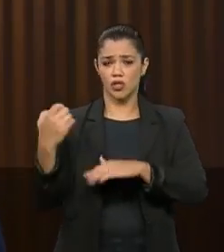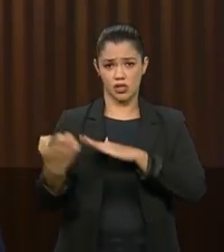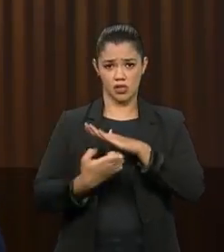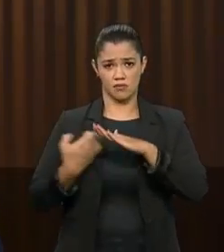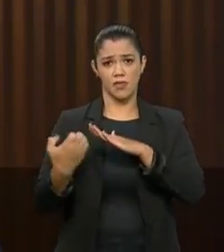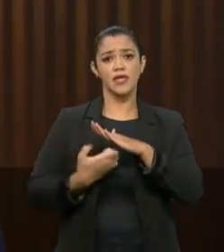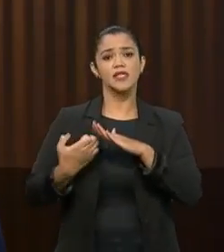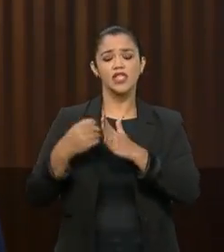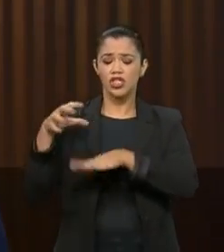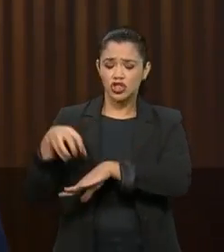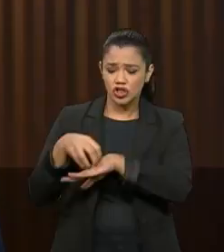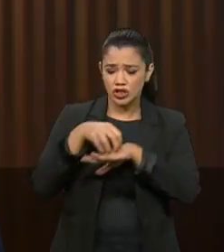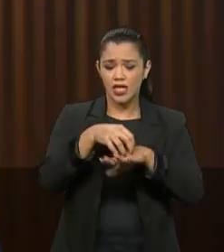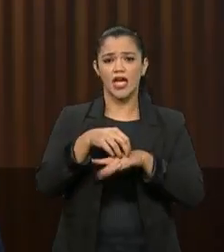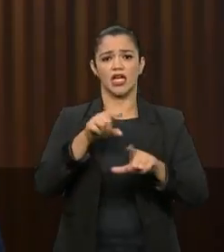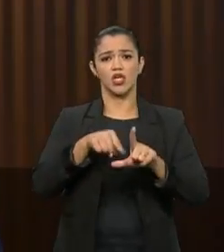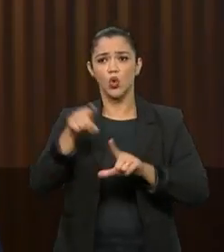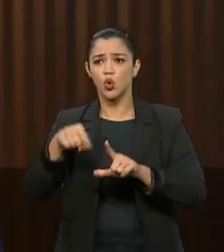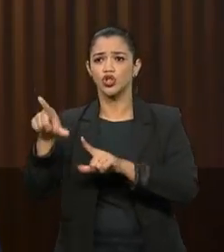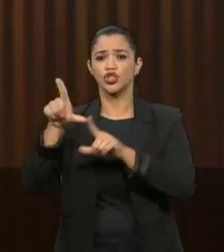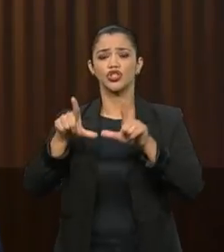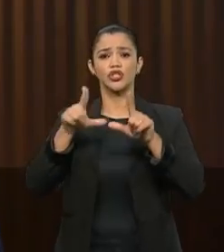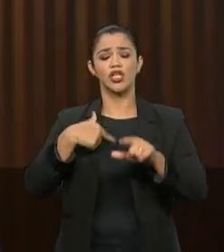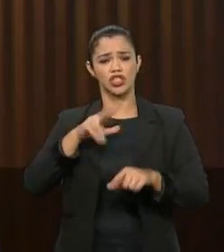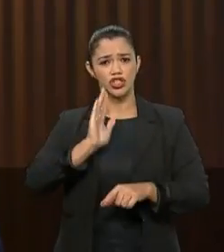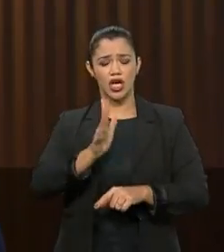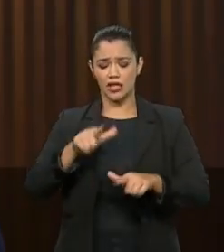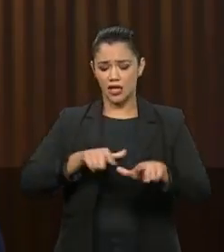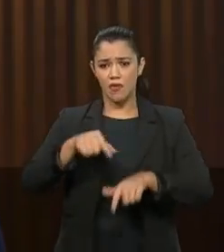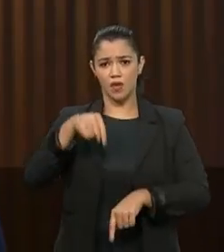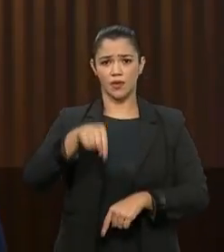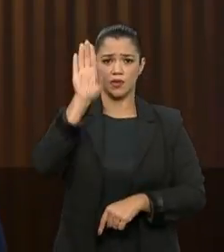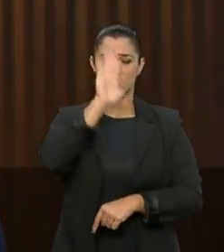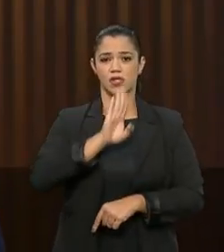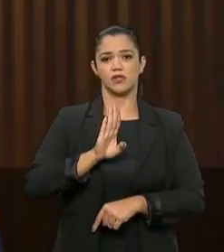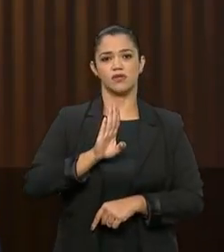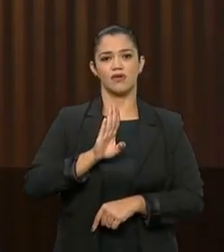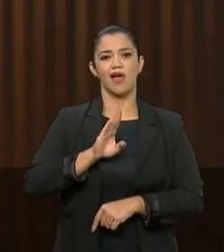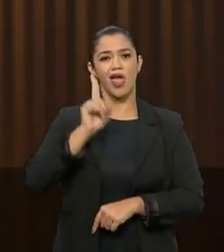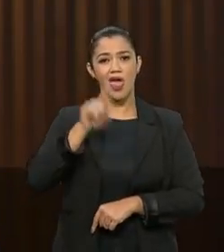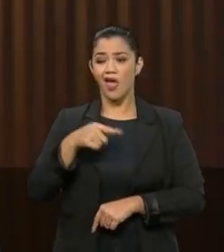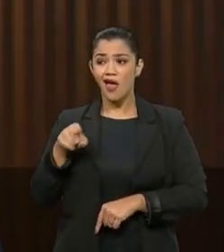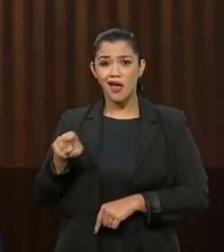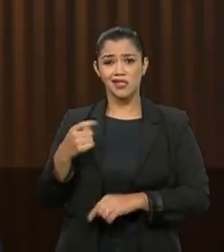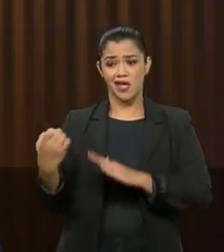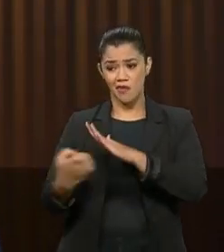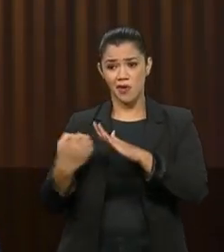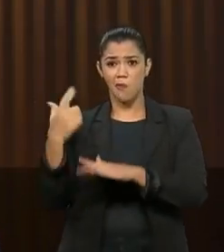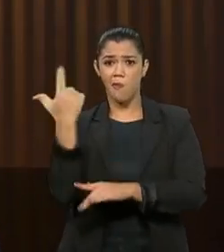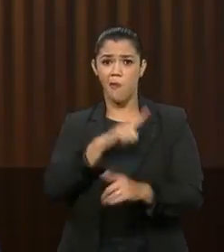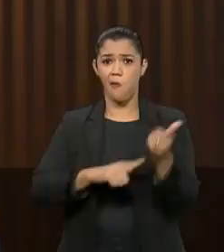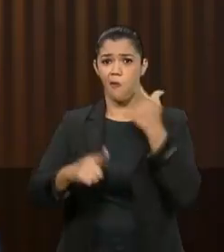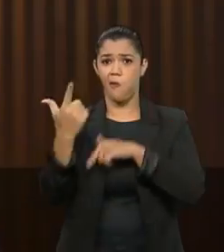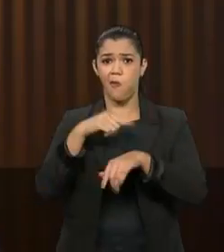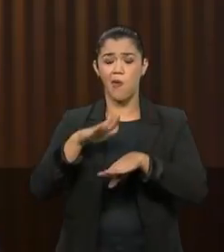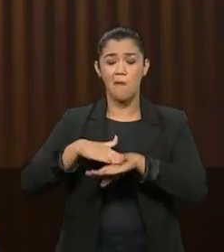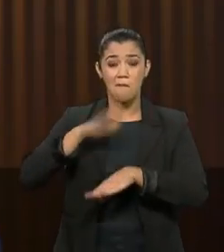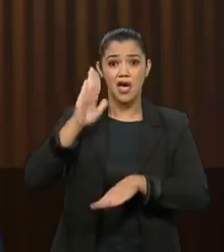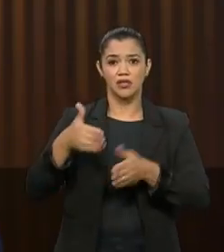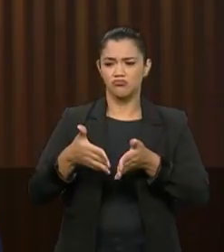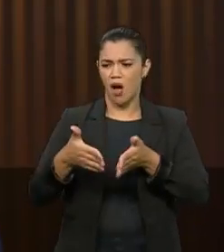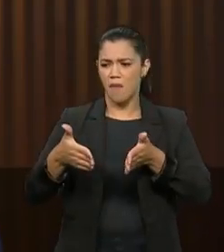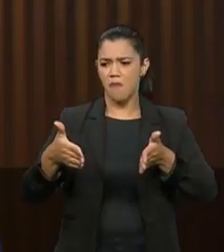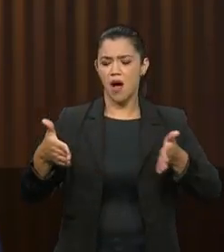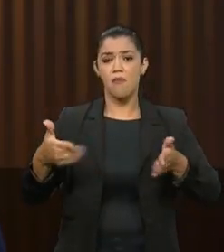de entregas e logística que já operam aqui no Brasil. Essas empresas têm ganhado cada vez mais espaço